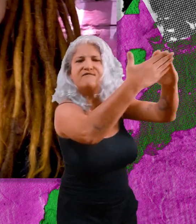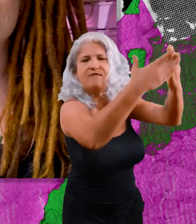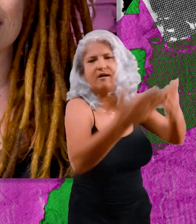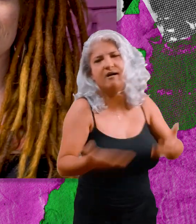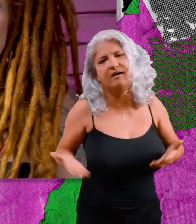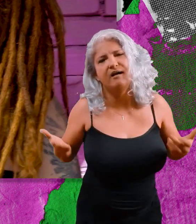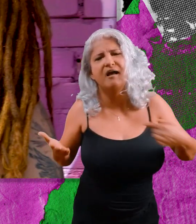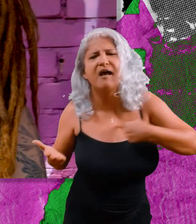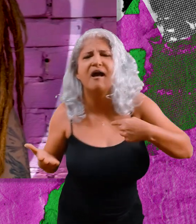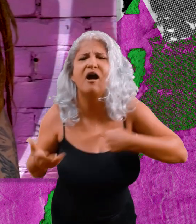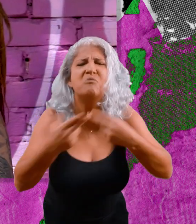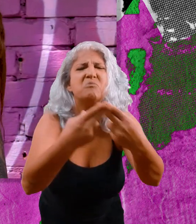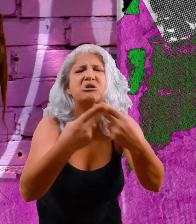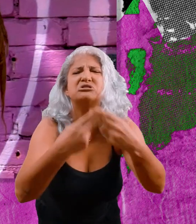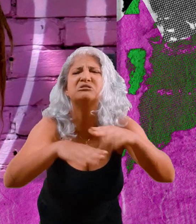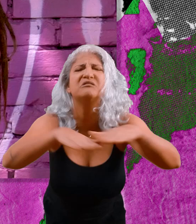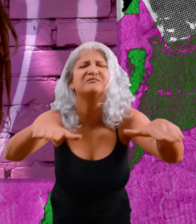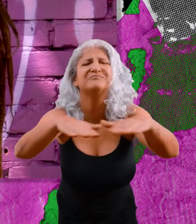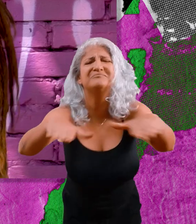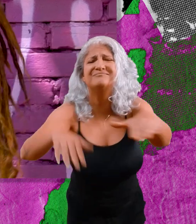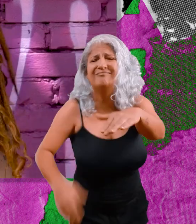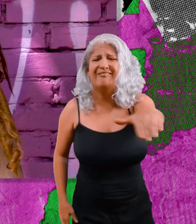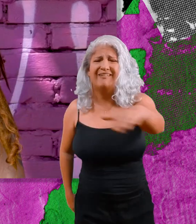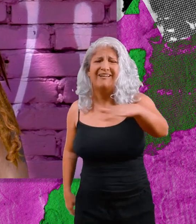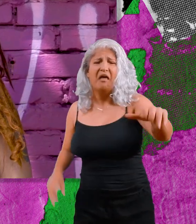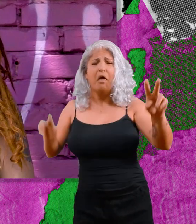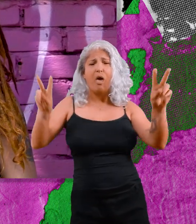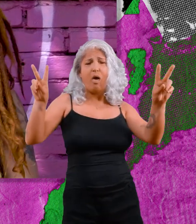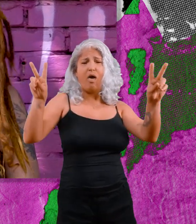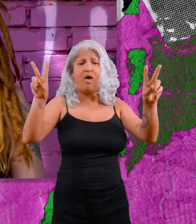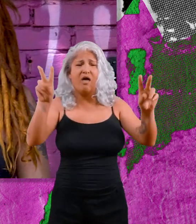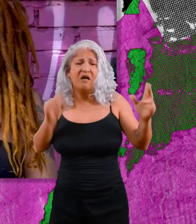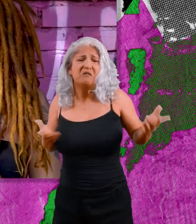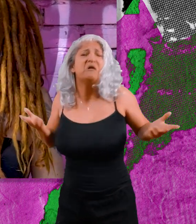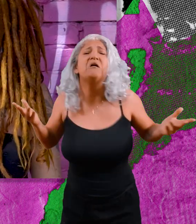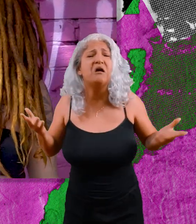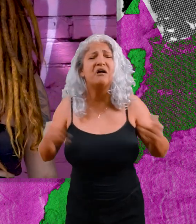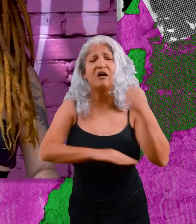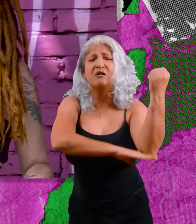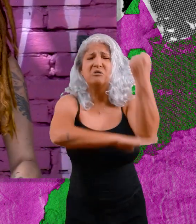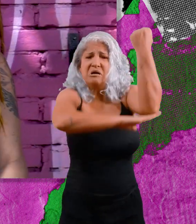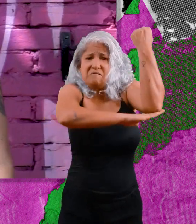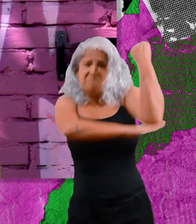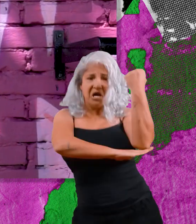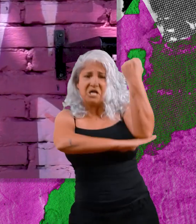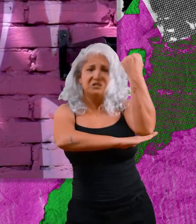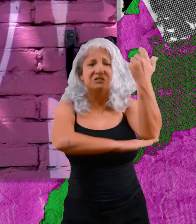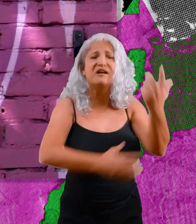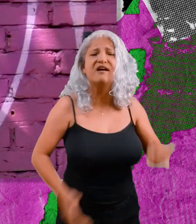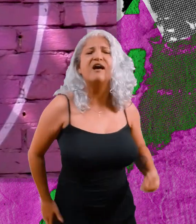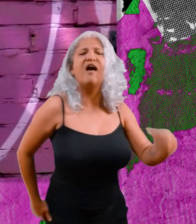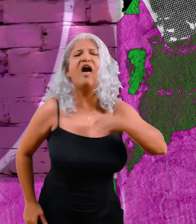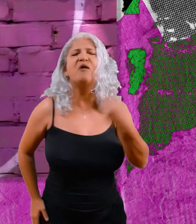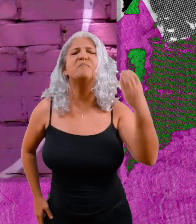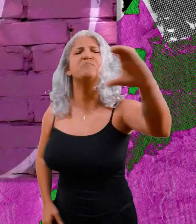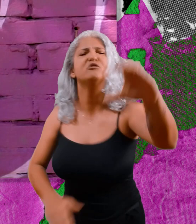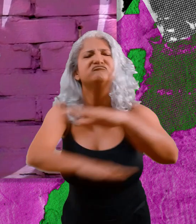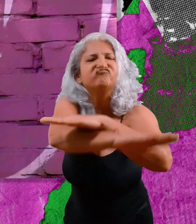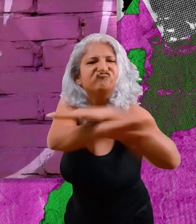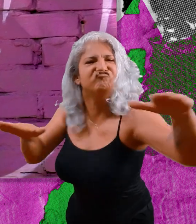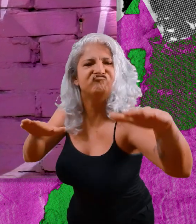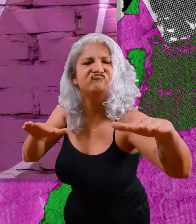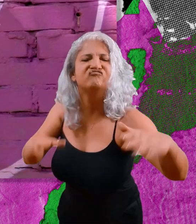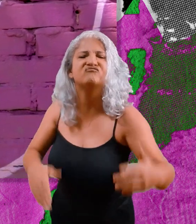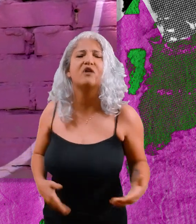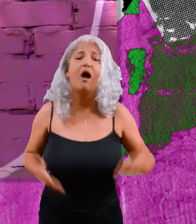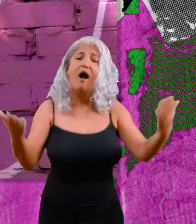lado da calçada, eu tô sem paciência pra continuar good vibes na resistência, não